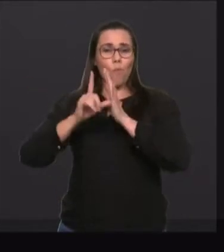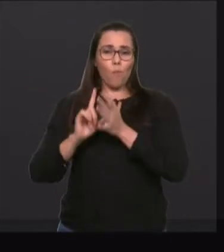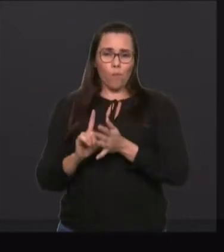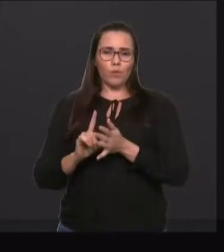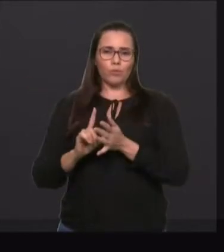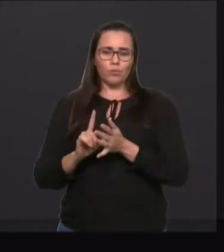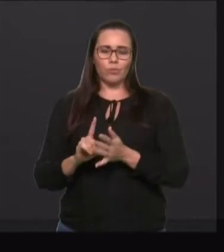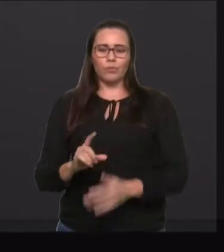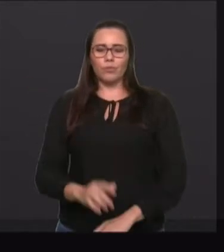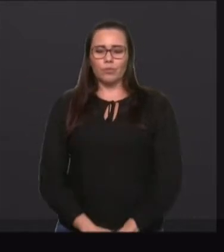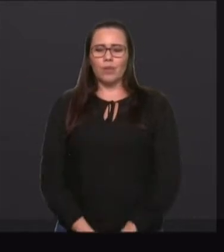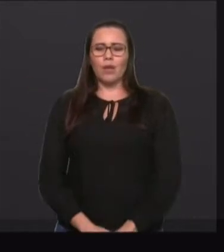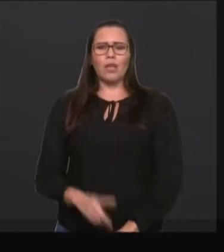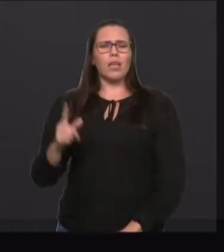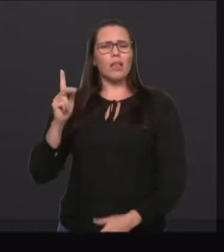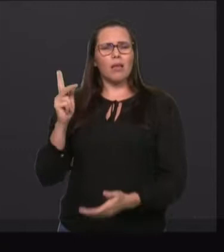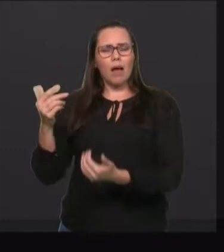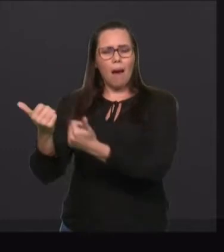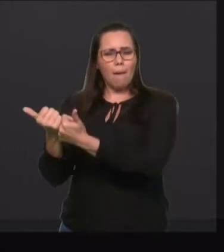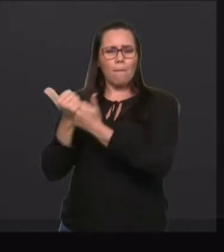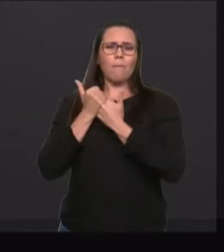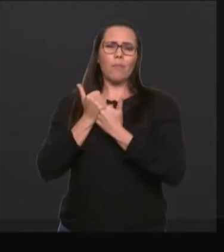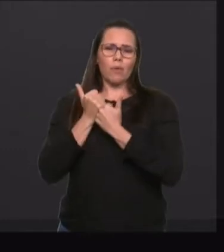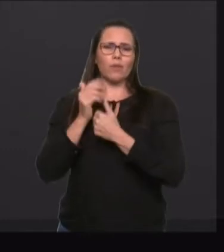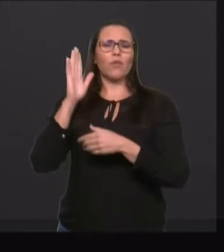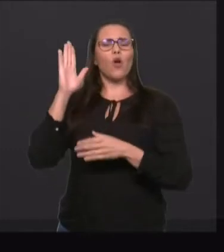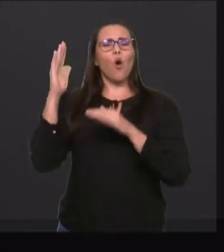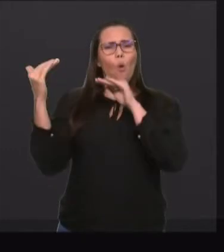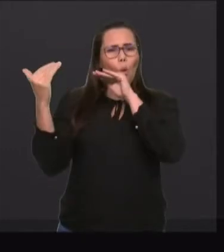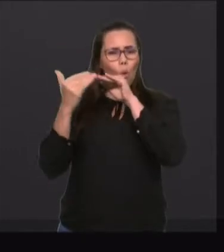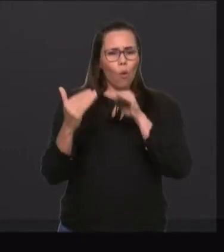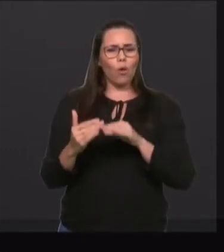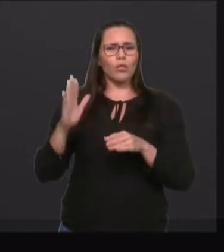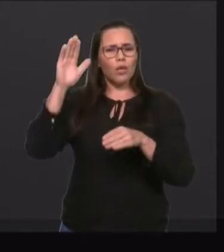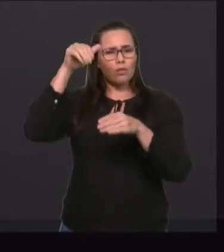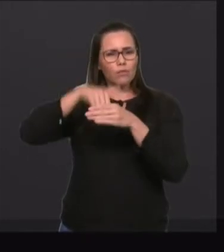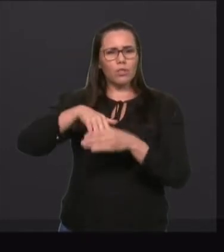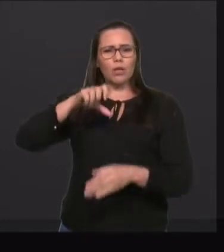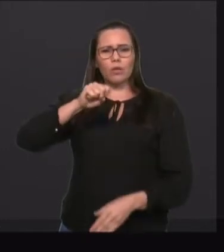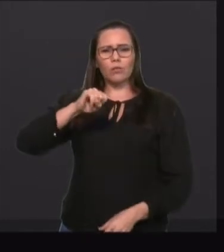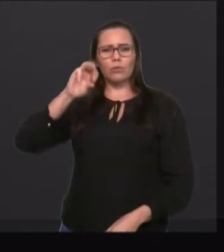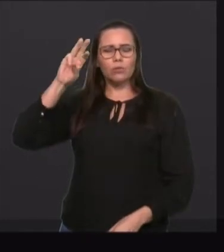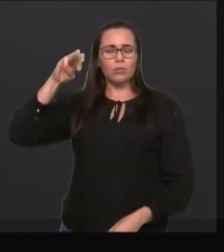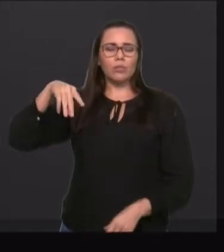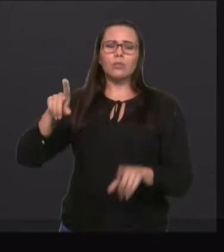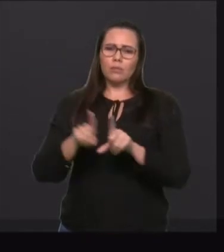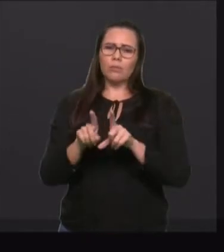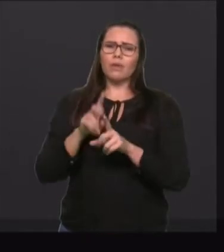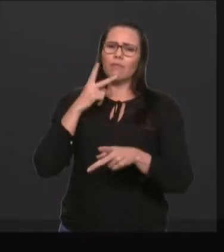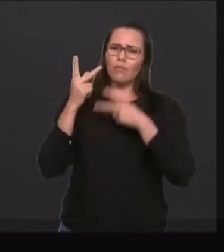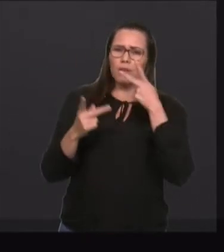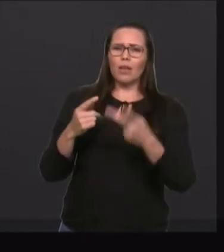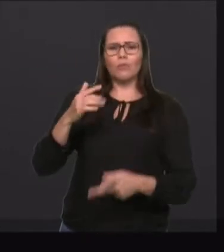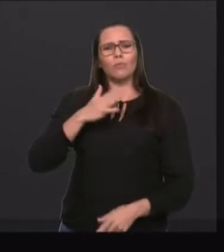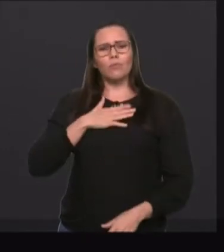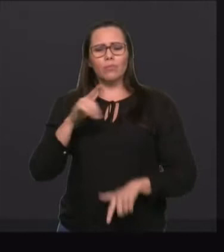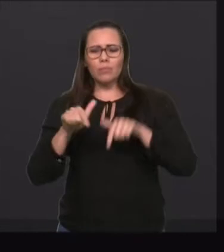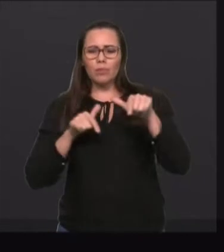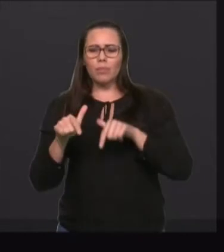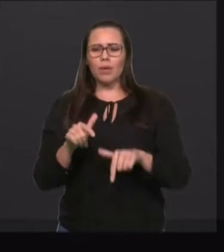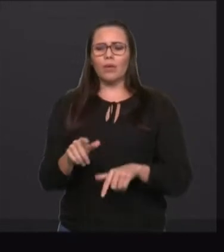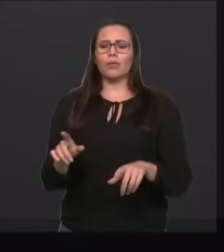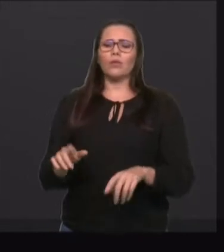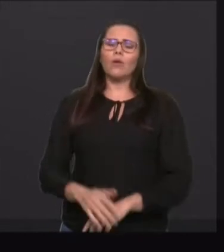de apoio à matéria, como também de reforço à nossa atuação, como pelo voto. É